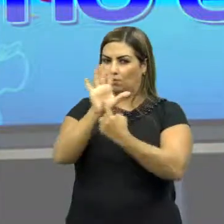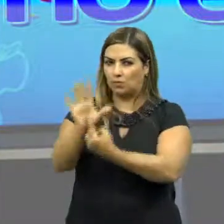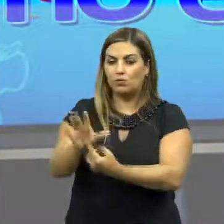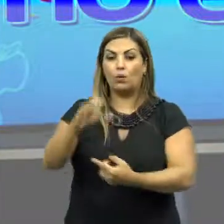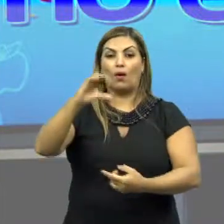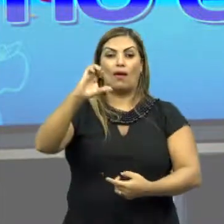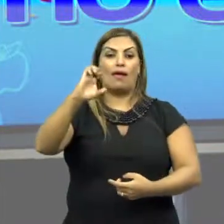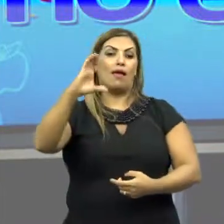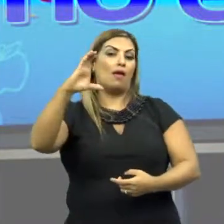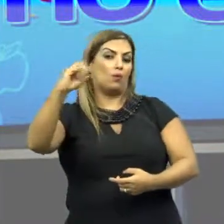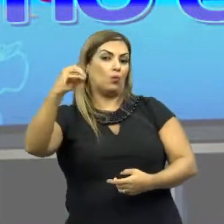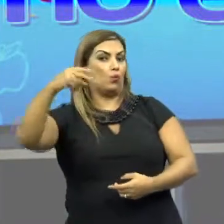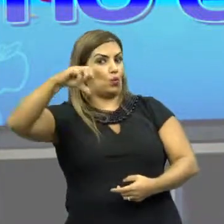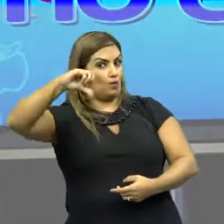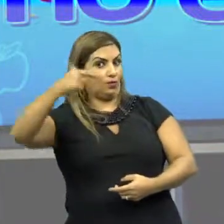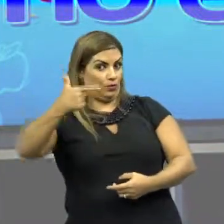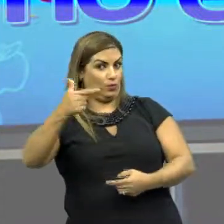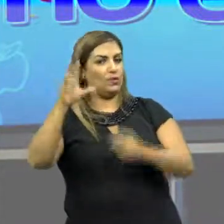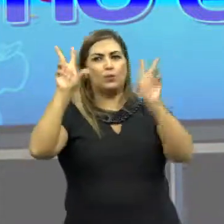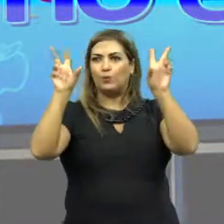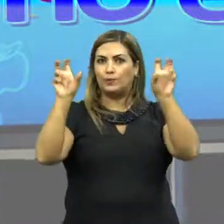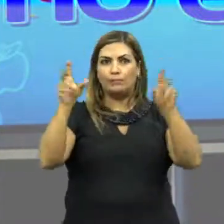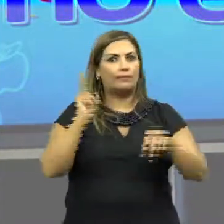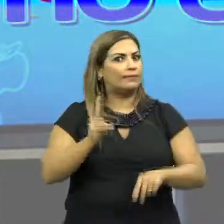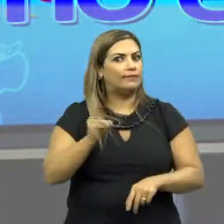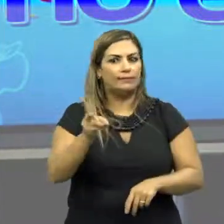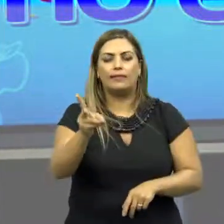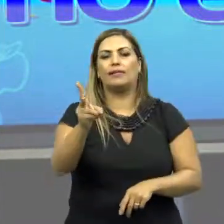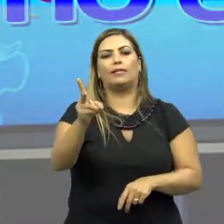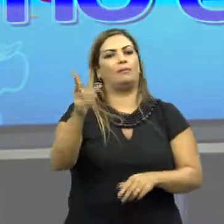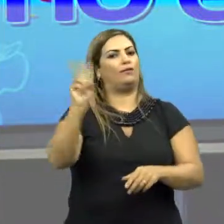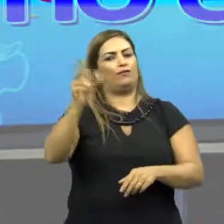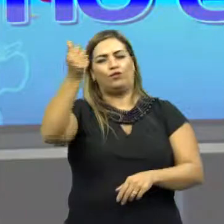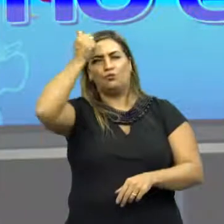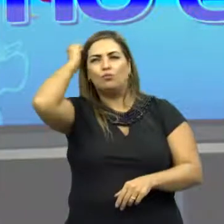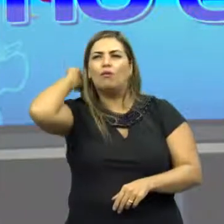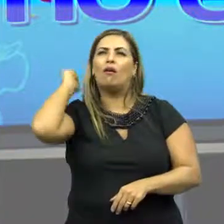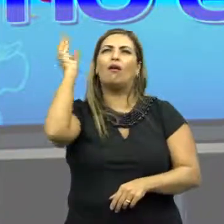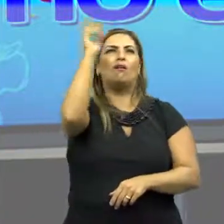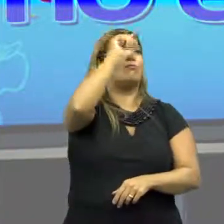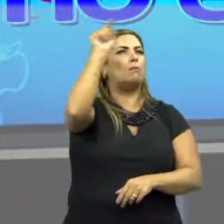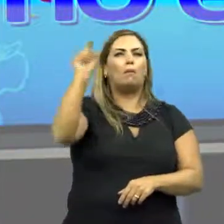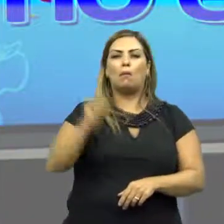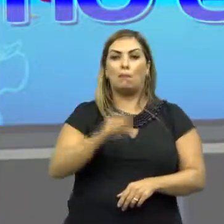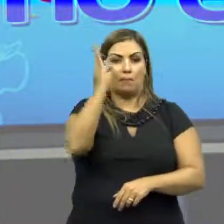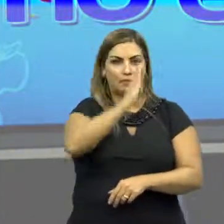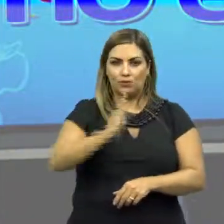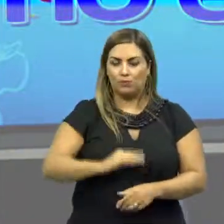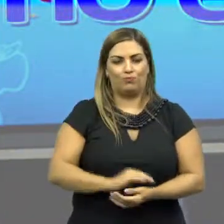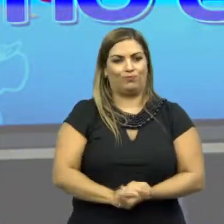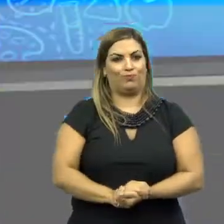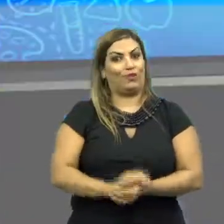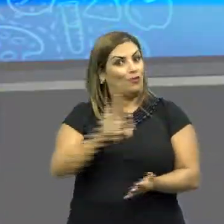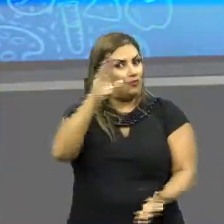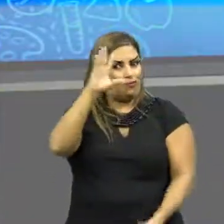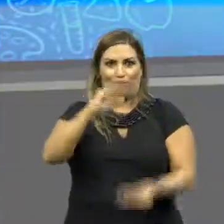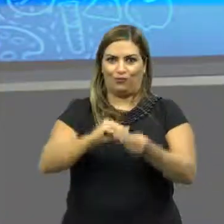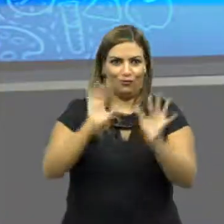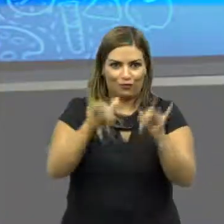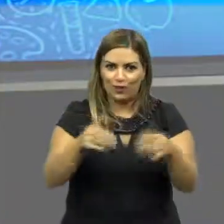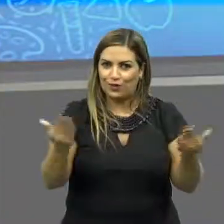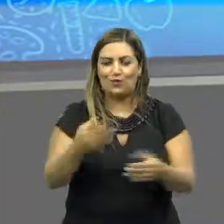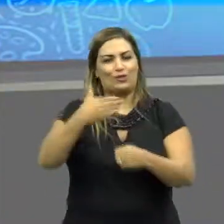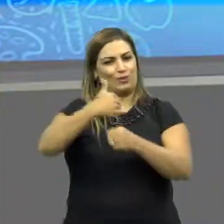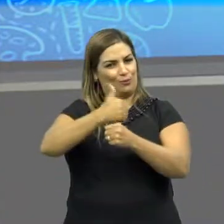chamada de Eco 92, é um tema que tem aparecido em todos e qualquer vestibular do Brasil inteiro. Então